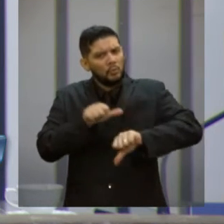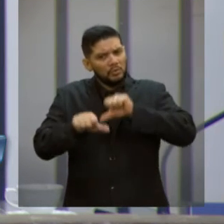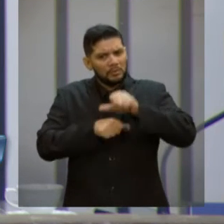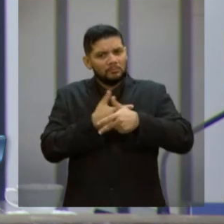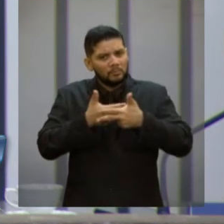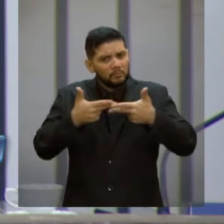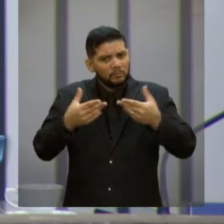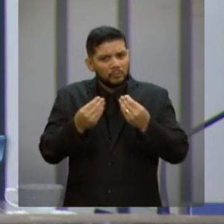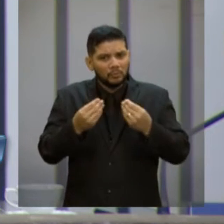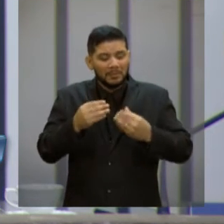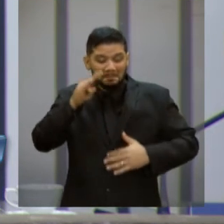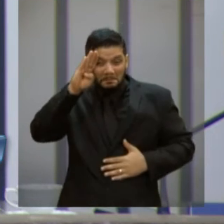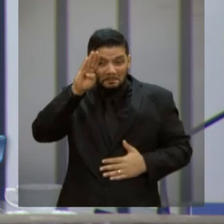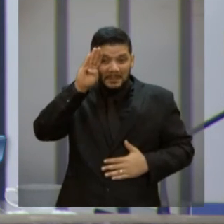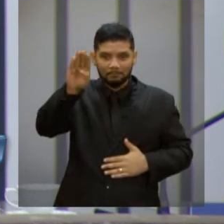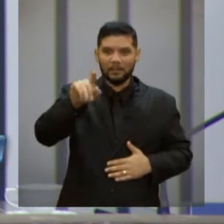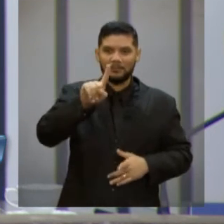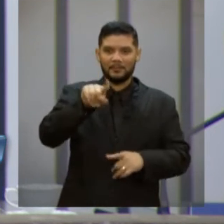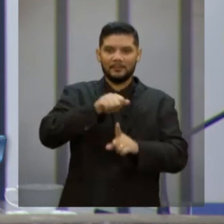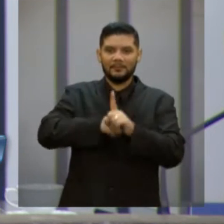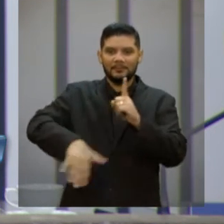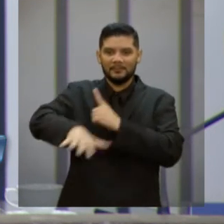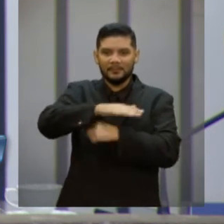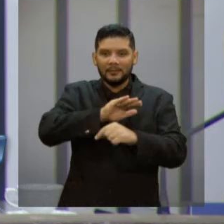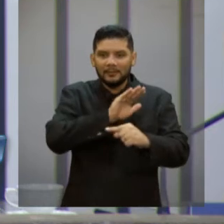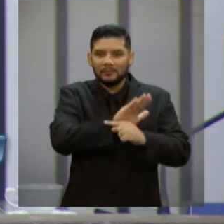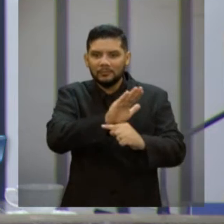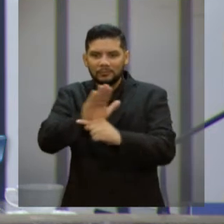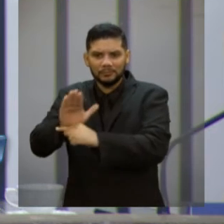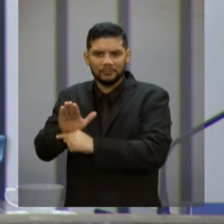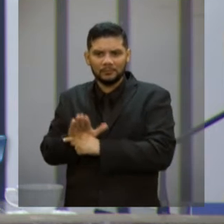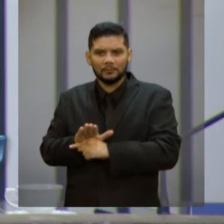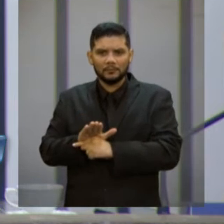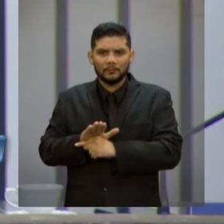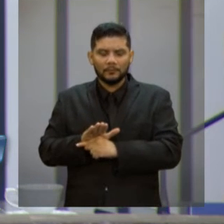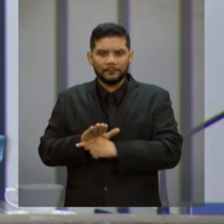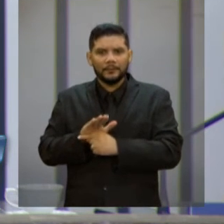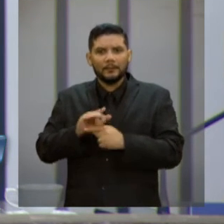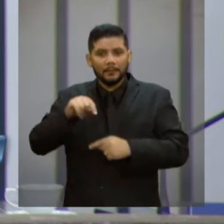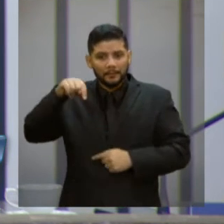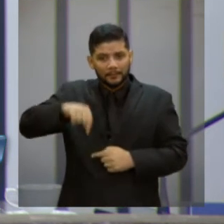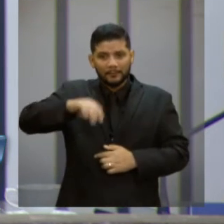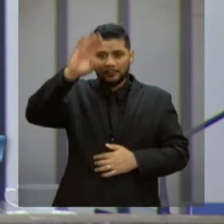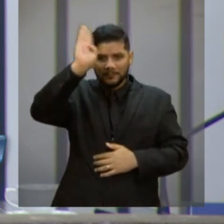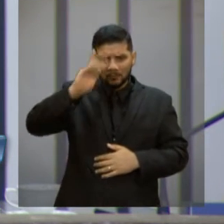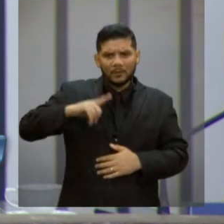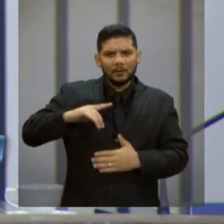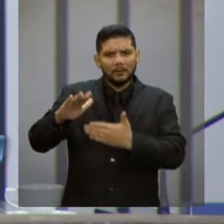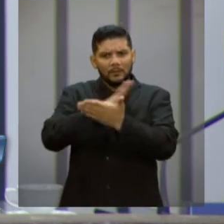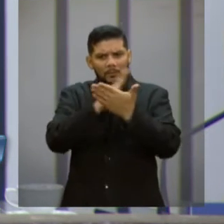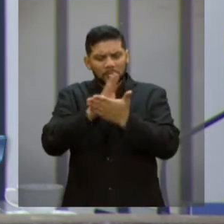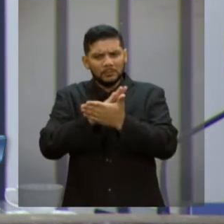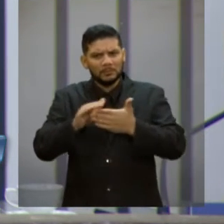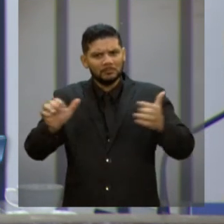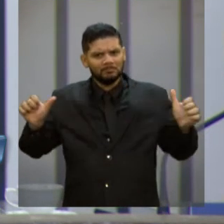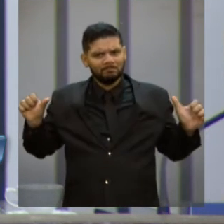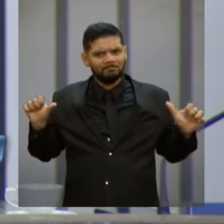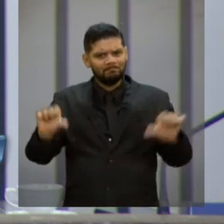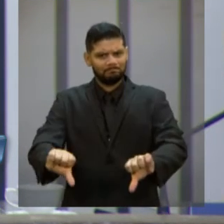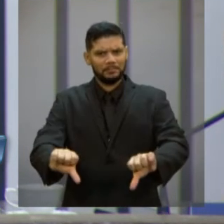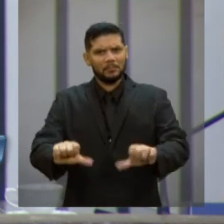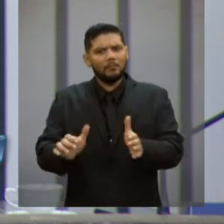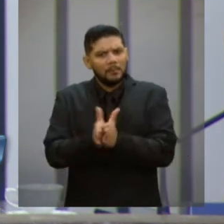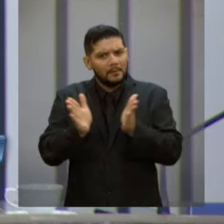à assistência social. Nós estamos num país onde tem miseráveis que, por mais que tenhamos um desenvolvimento econômico, muitas pessoas,